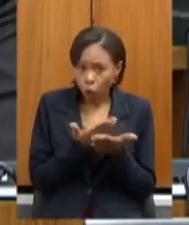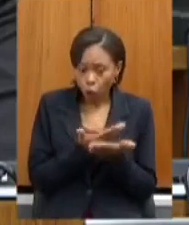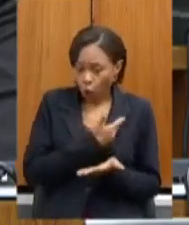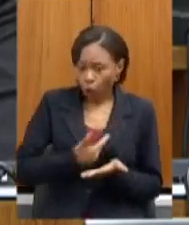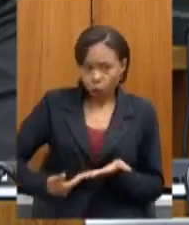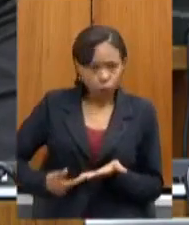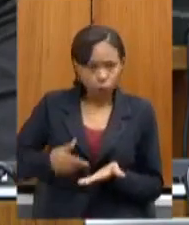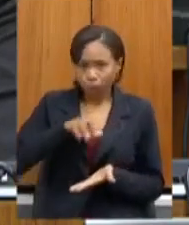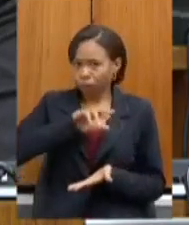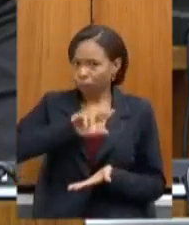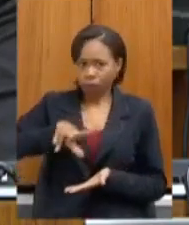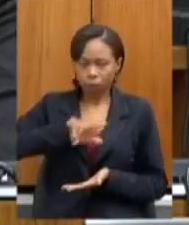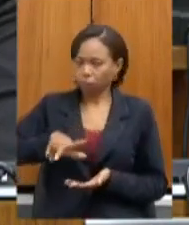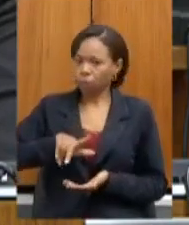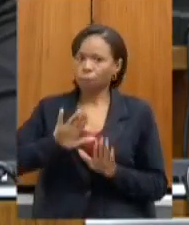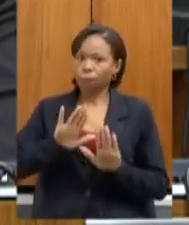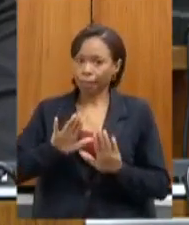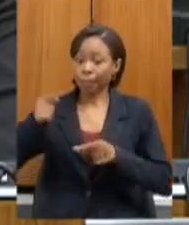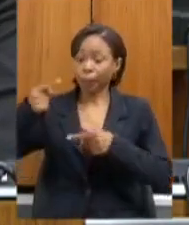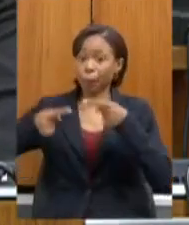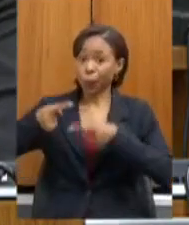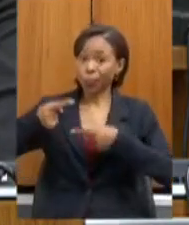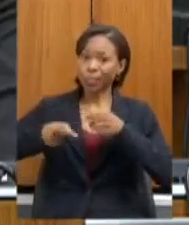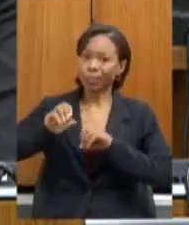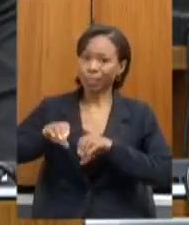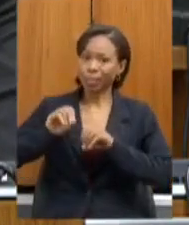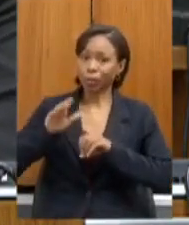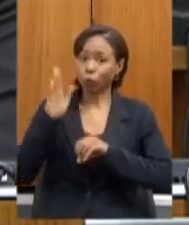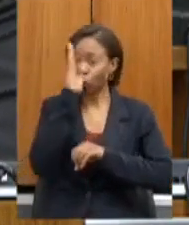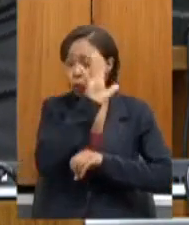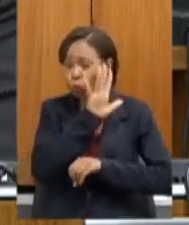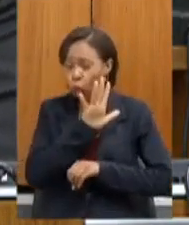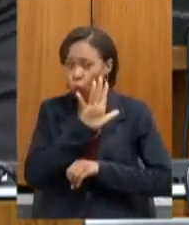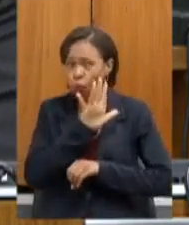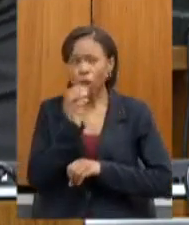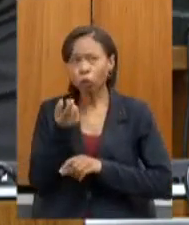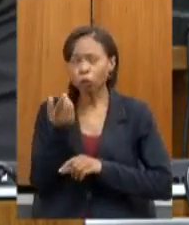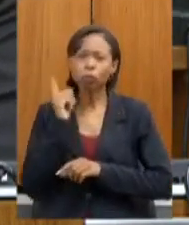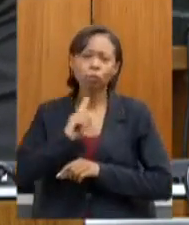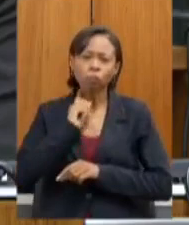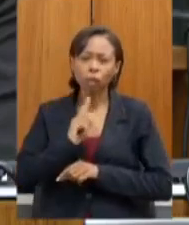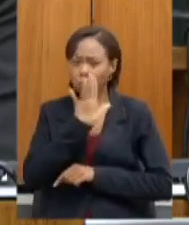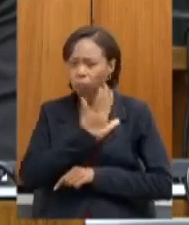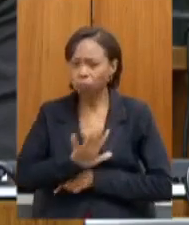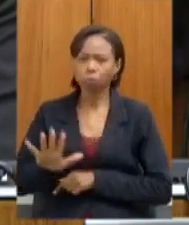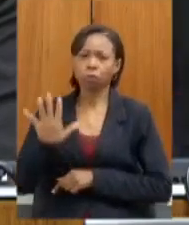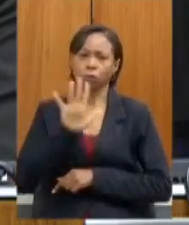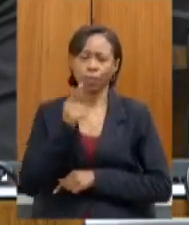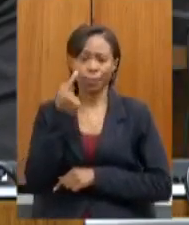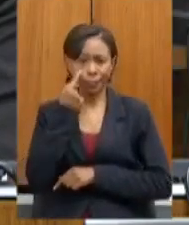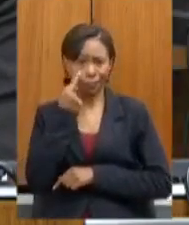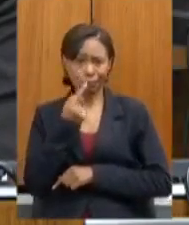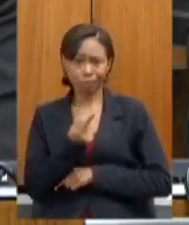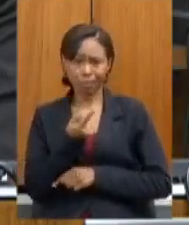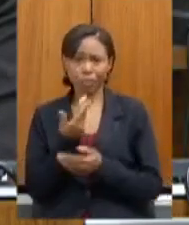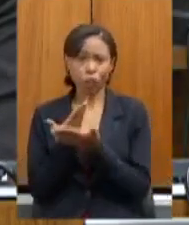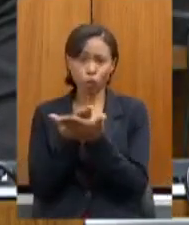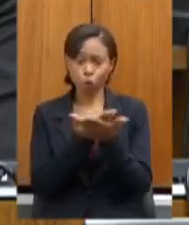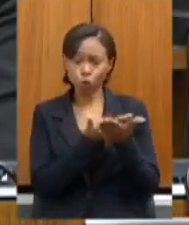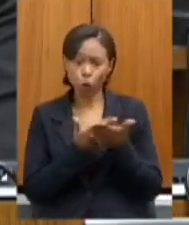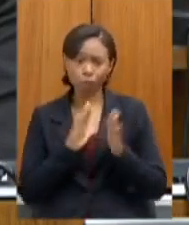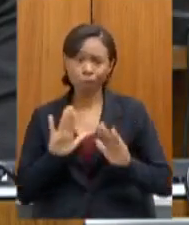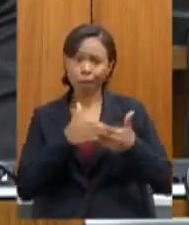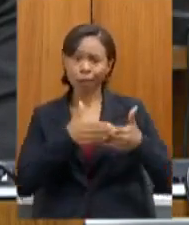do estado como um todo sendo assim a gente vê várias escolas sendo fechadas profissionais